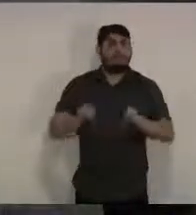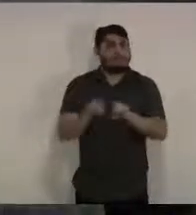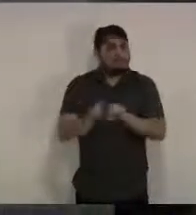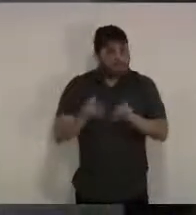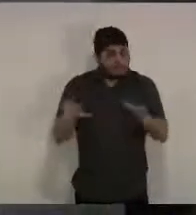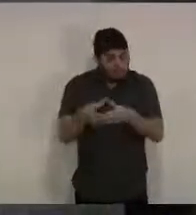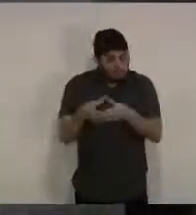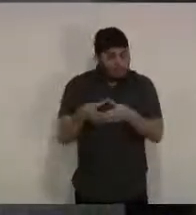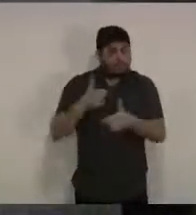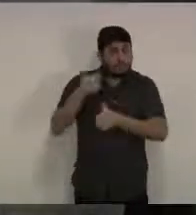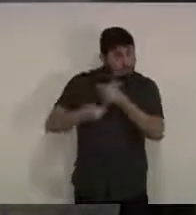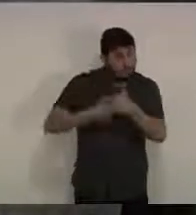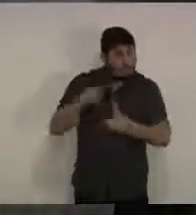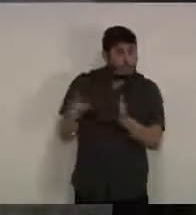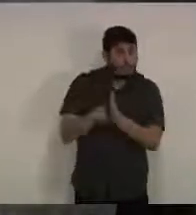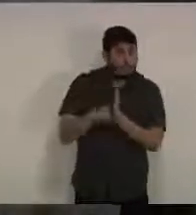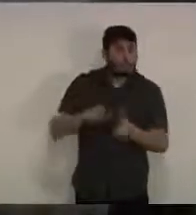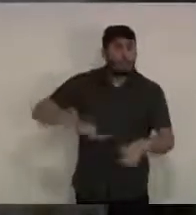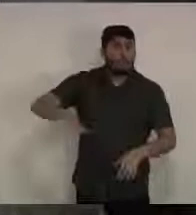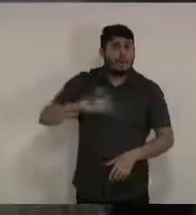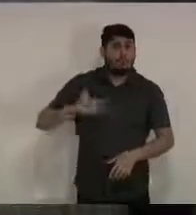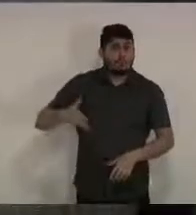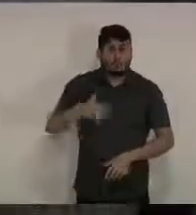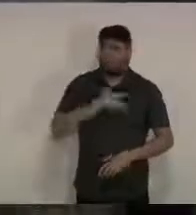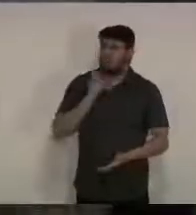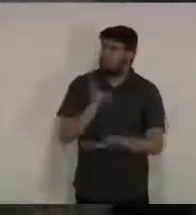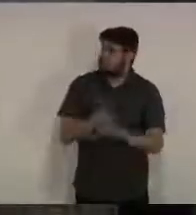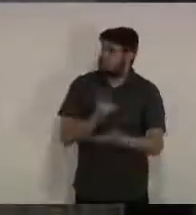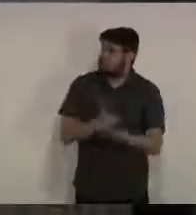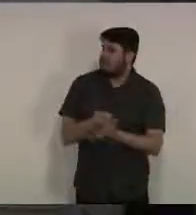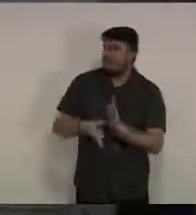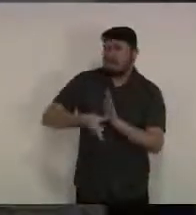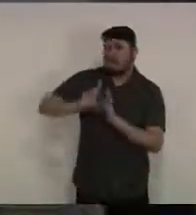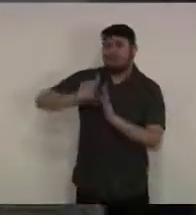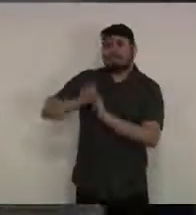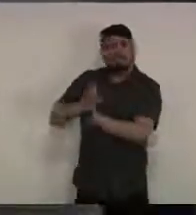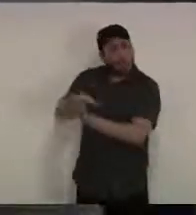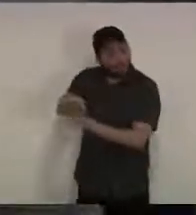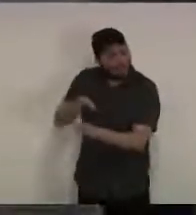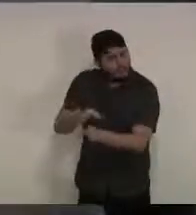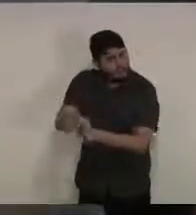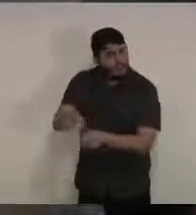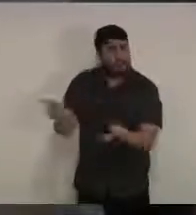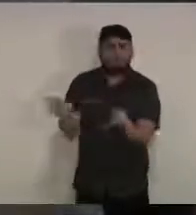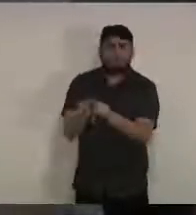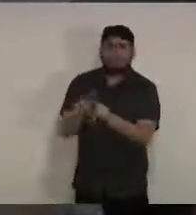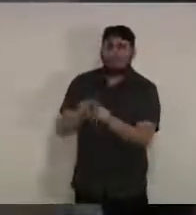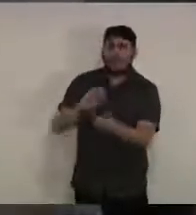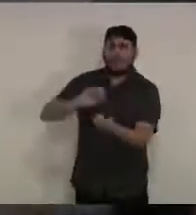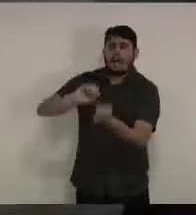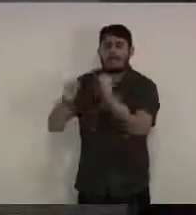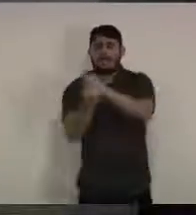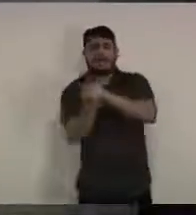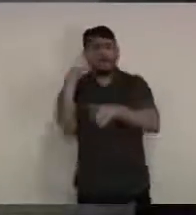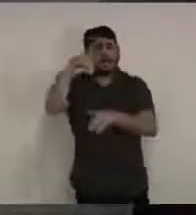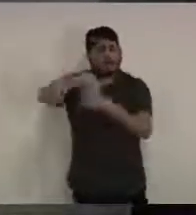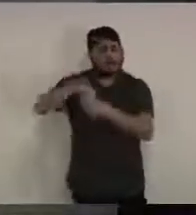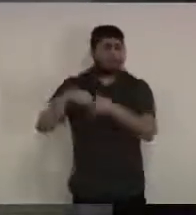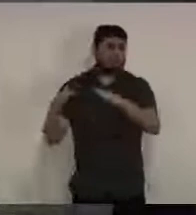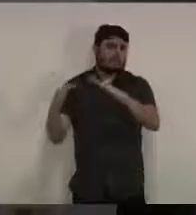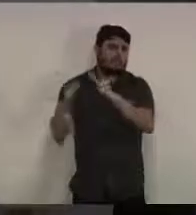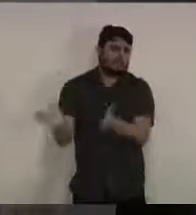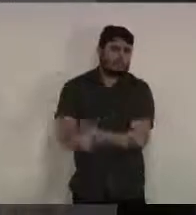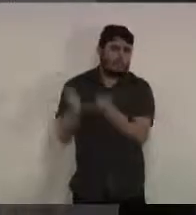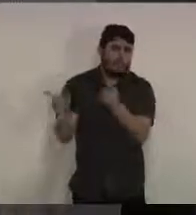equipe técnica sobretudo a equipe de vigilância vem desde o início dando orientações orientações de adequação do espaço físico de